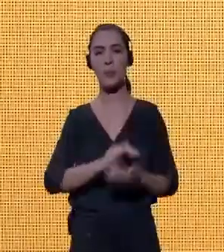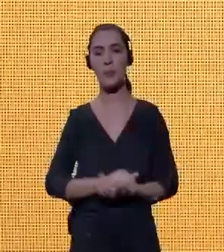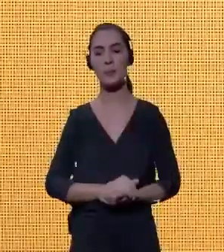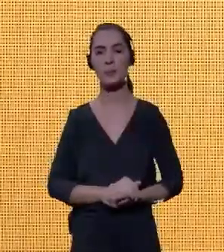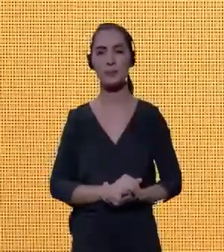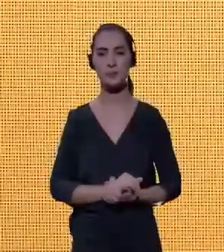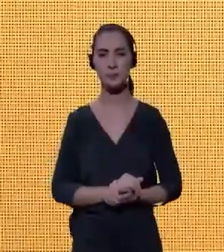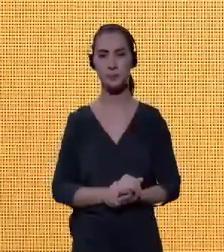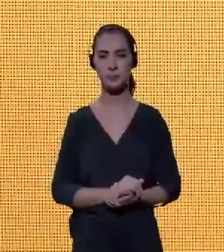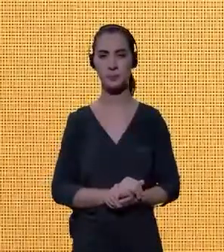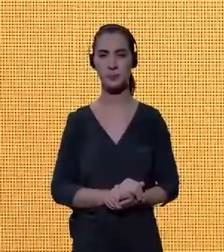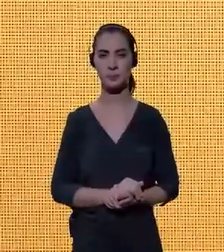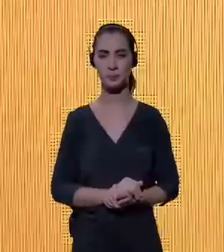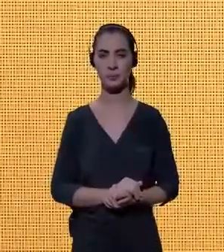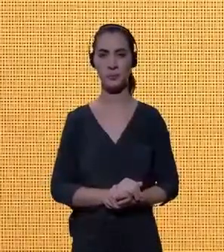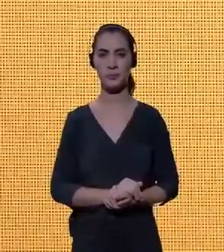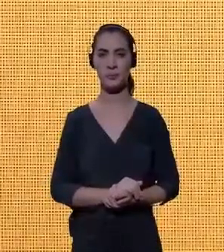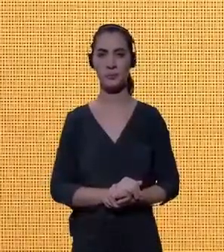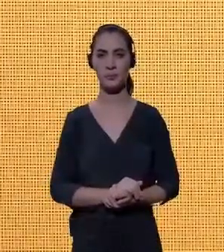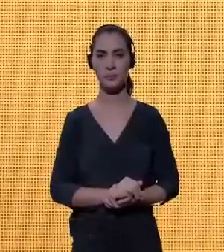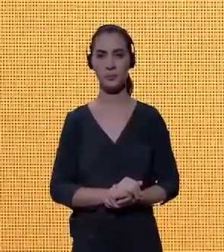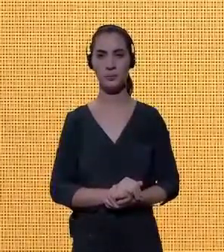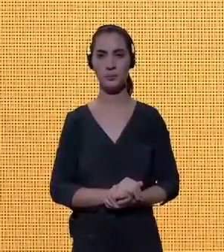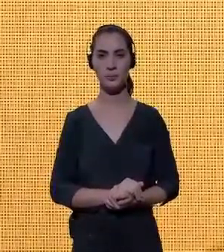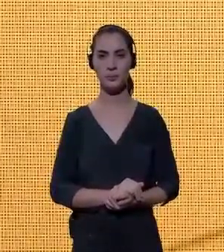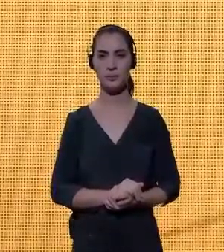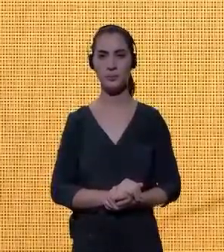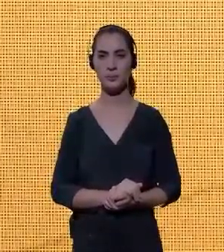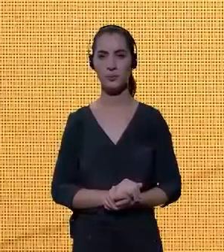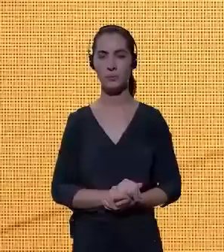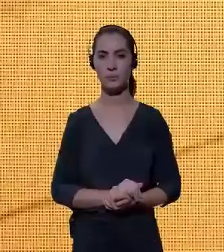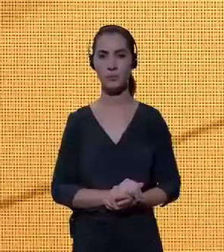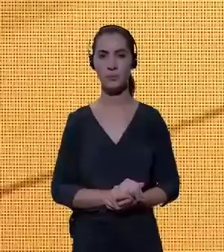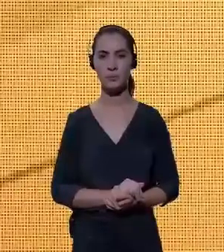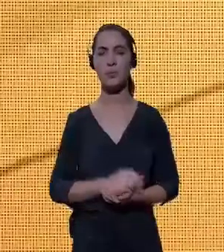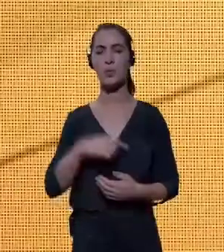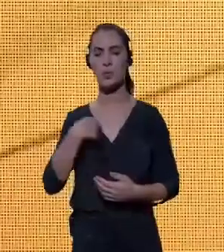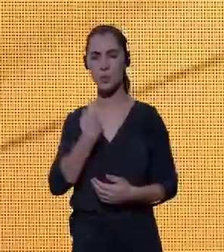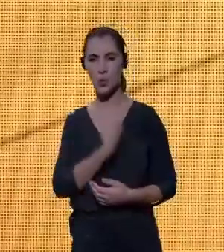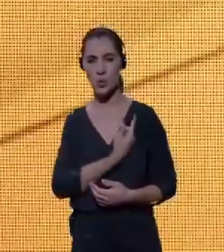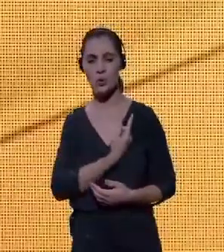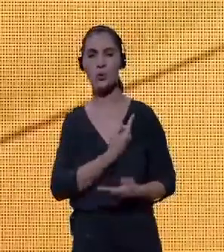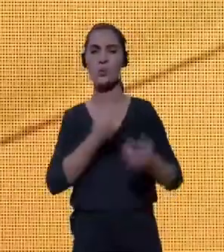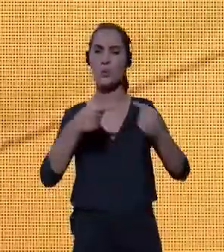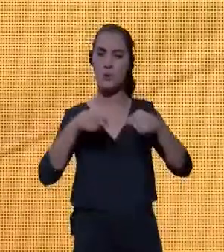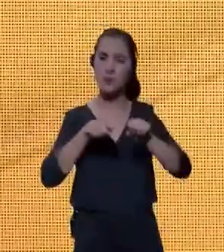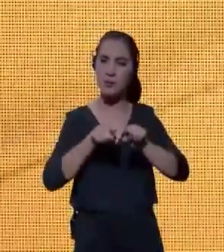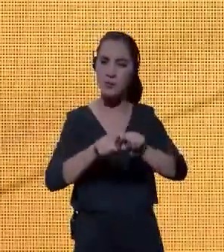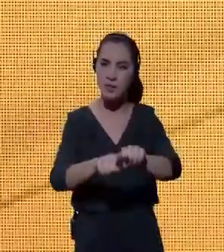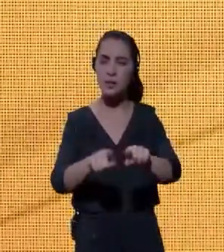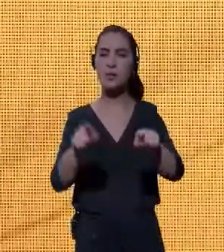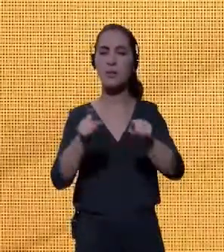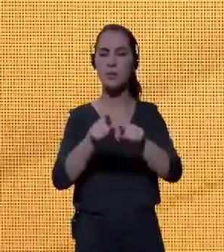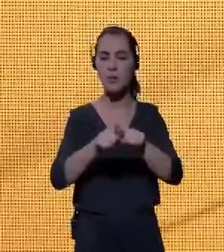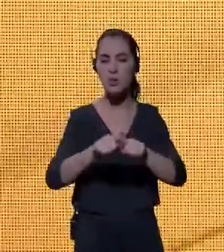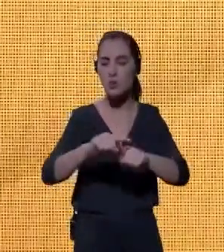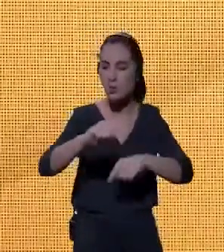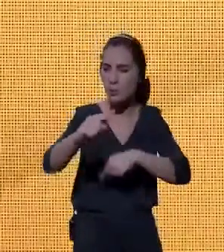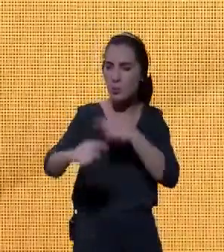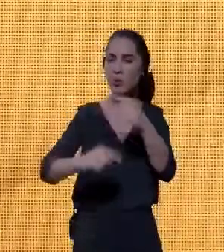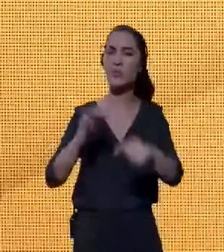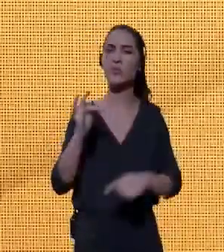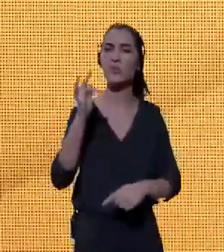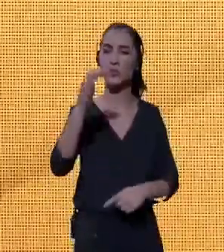estabelece na ABDE e que os nossos pares e parceiros e aqueles que irão nos suceder tenham